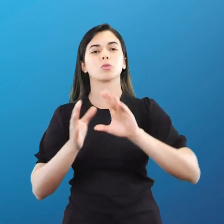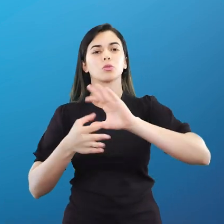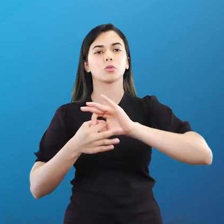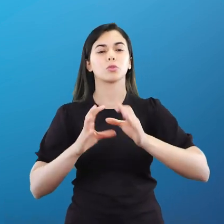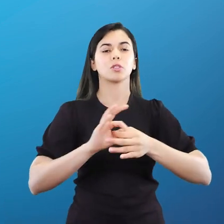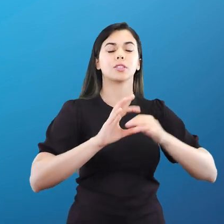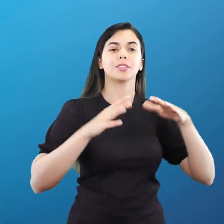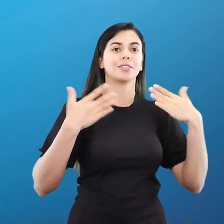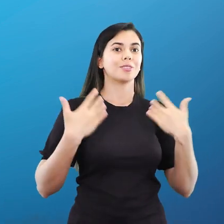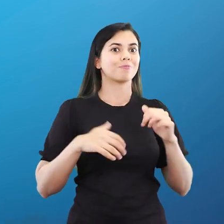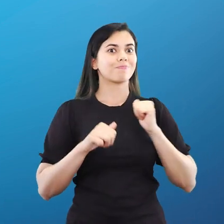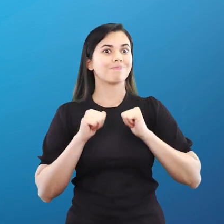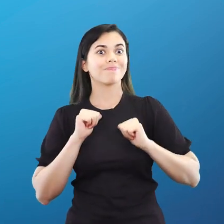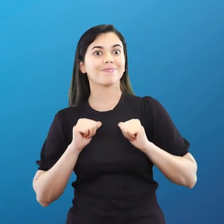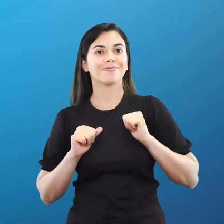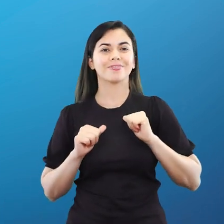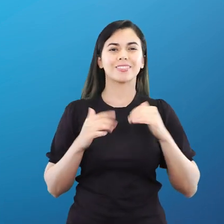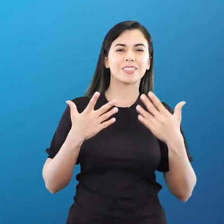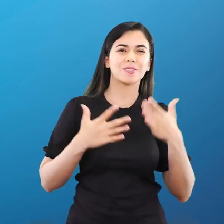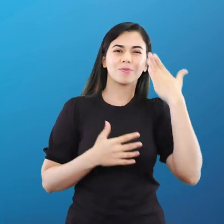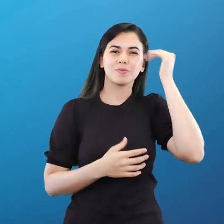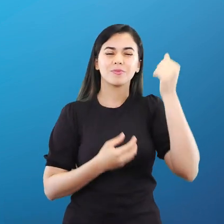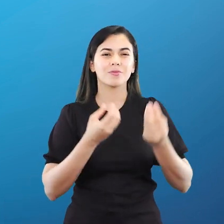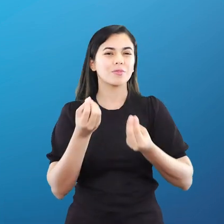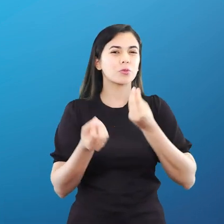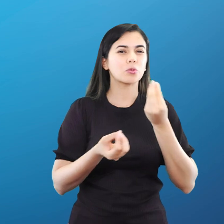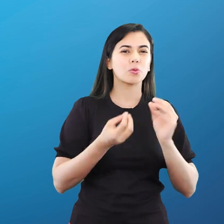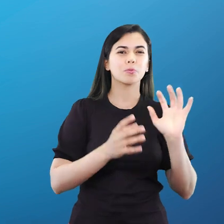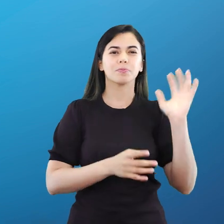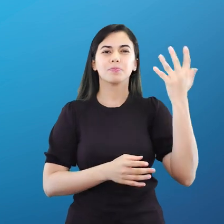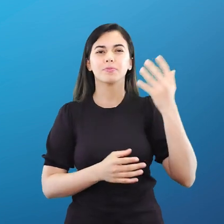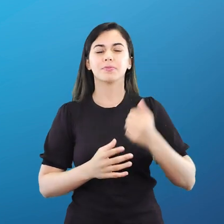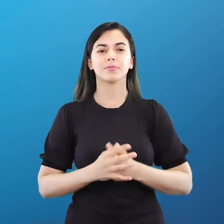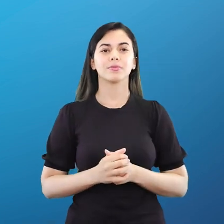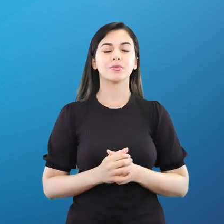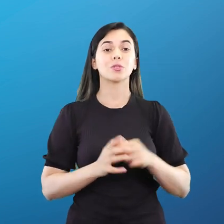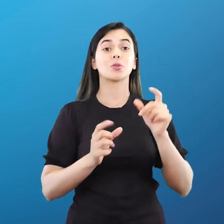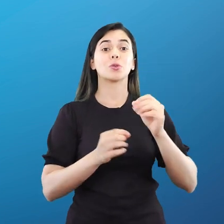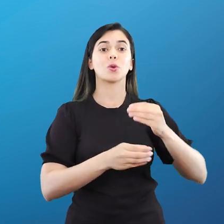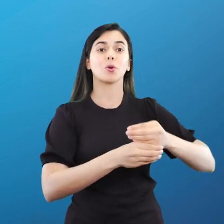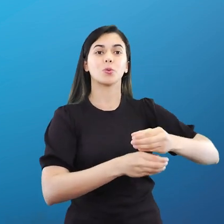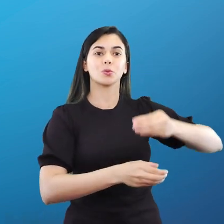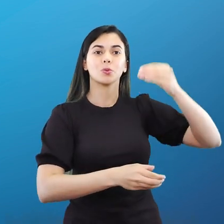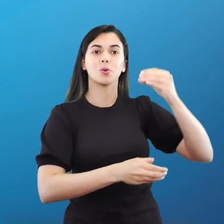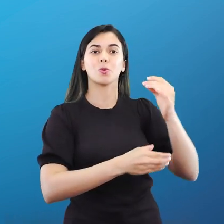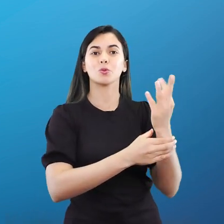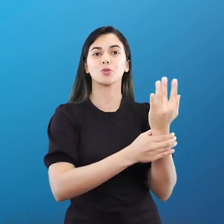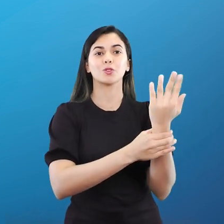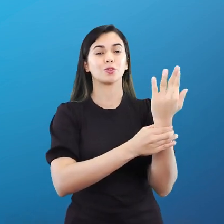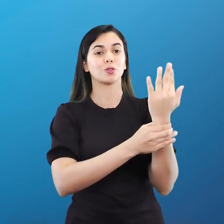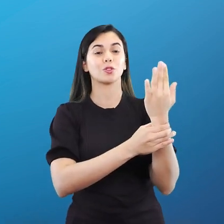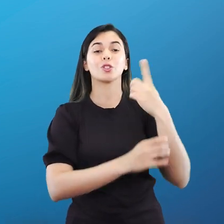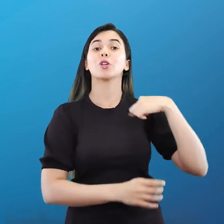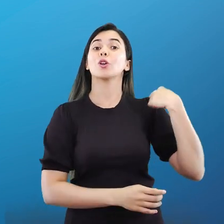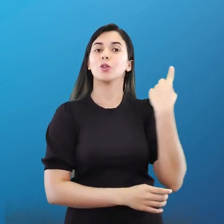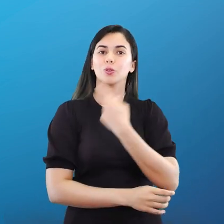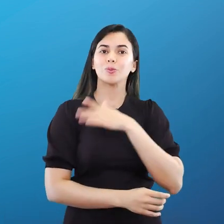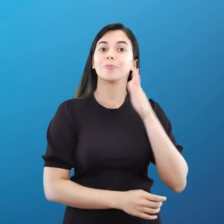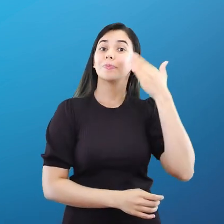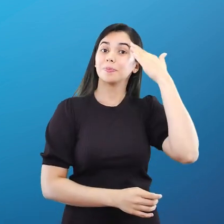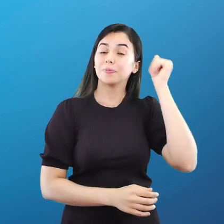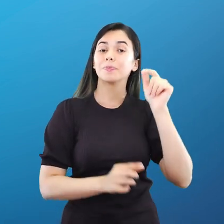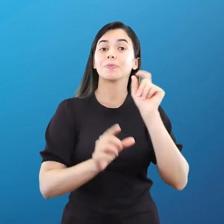que gera ansiedade para saber como será, é a tocha olímpica, né, a gente sabe que a tocha olímpica,